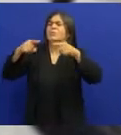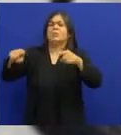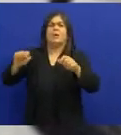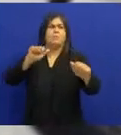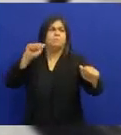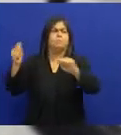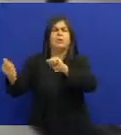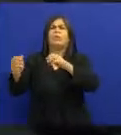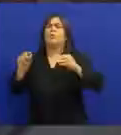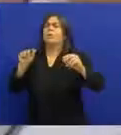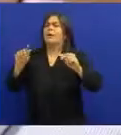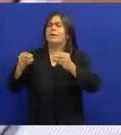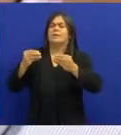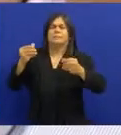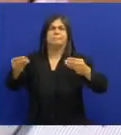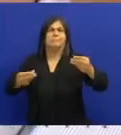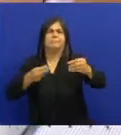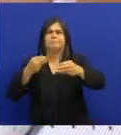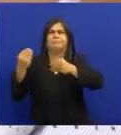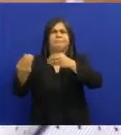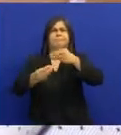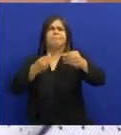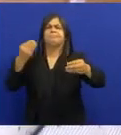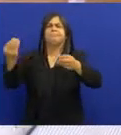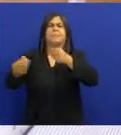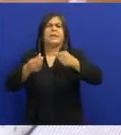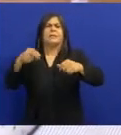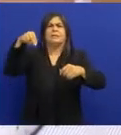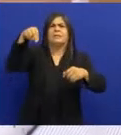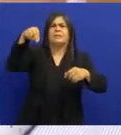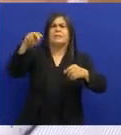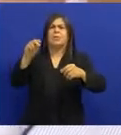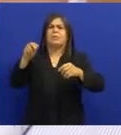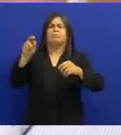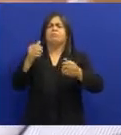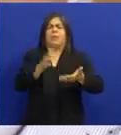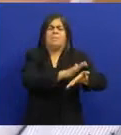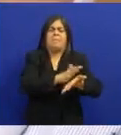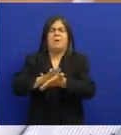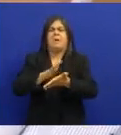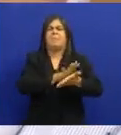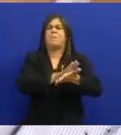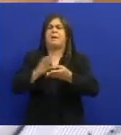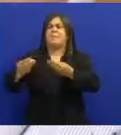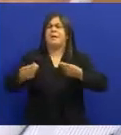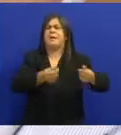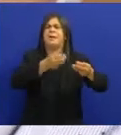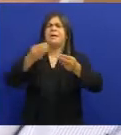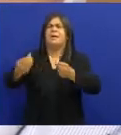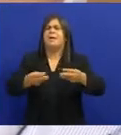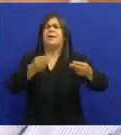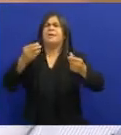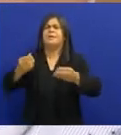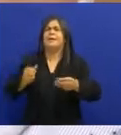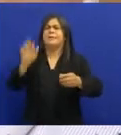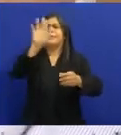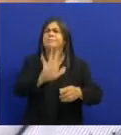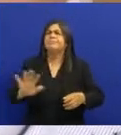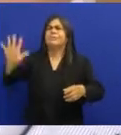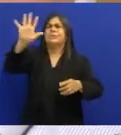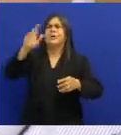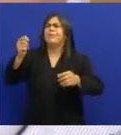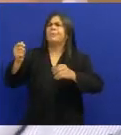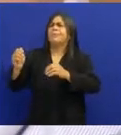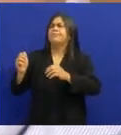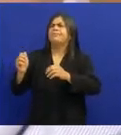Que ele tinha Que era misturar Os elementos Do regional O maracatu Por exemplo Ele usava muito O maracatu E